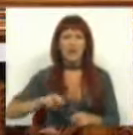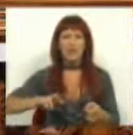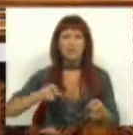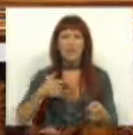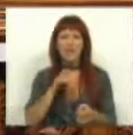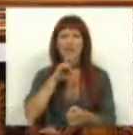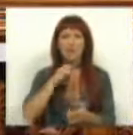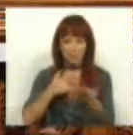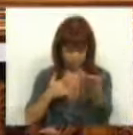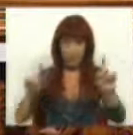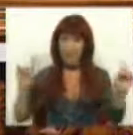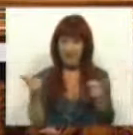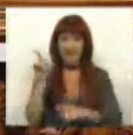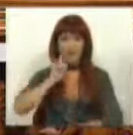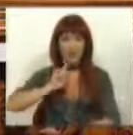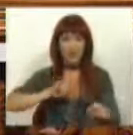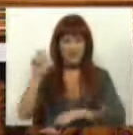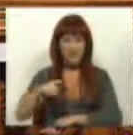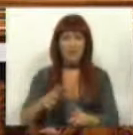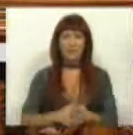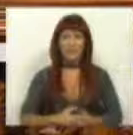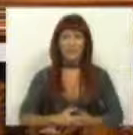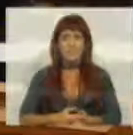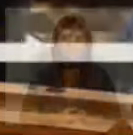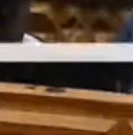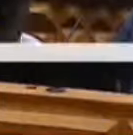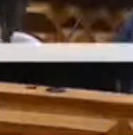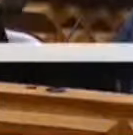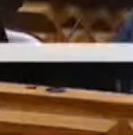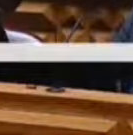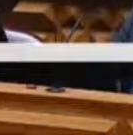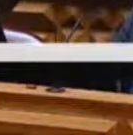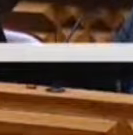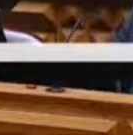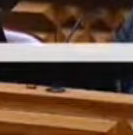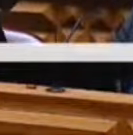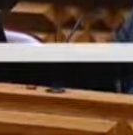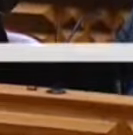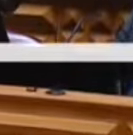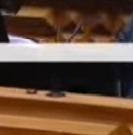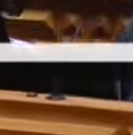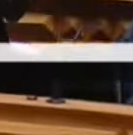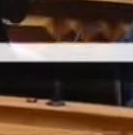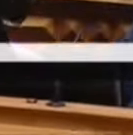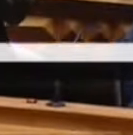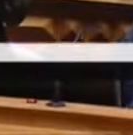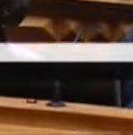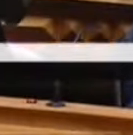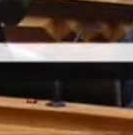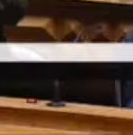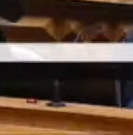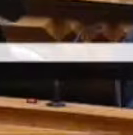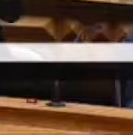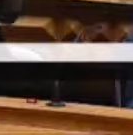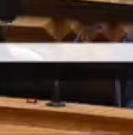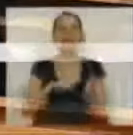Sr. Deputado Inês de Meios, foi responder. Vou tentar ser breve, Sra. Presidente. Sr. Deputado, Rúlio Brandão, relembro-me só, eu